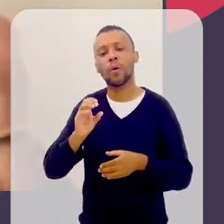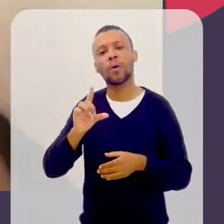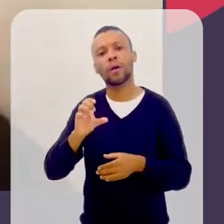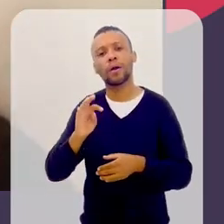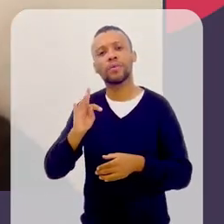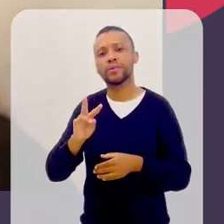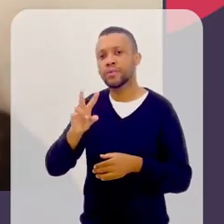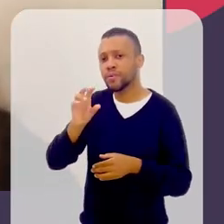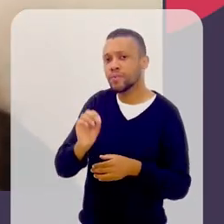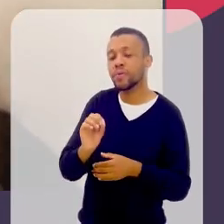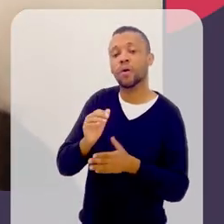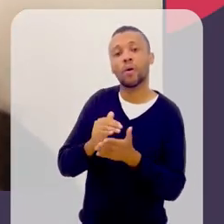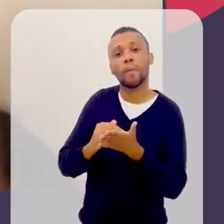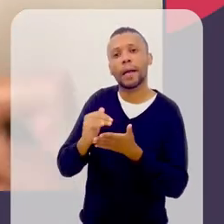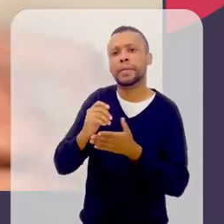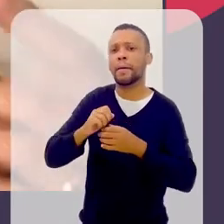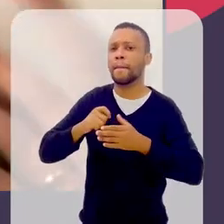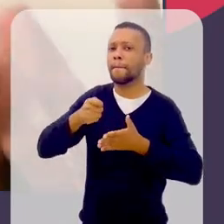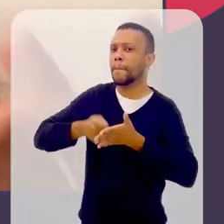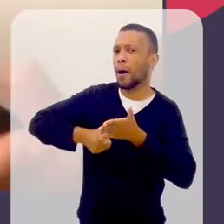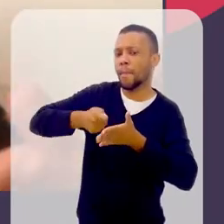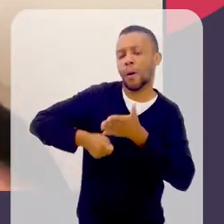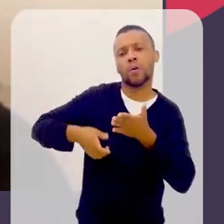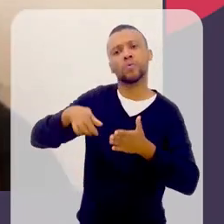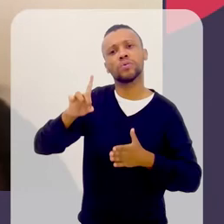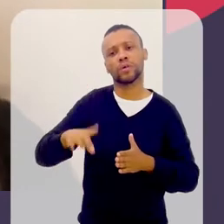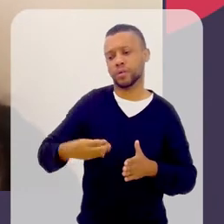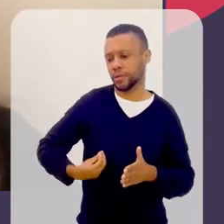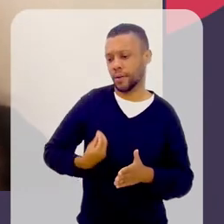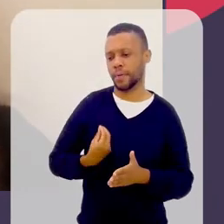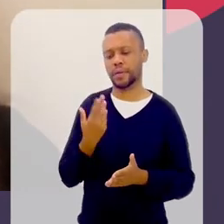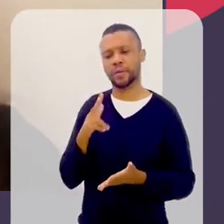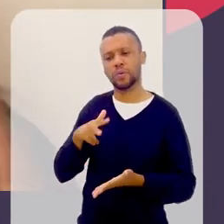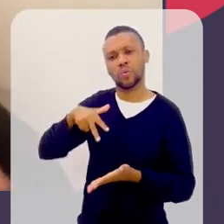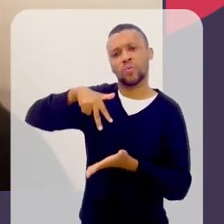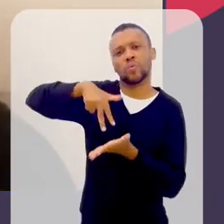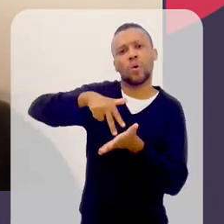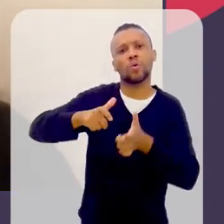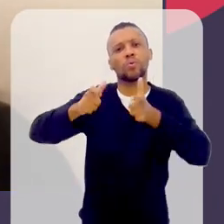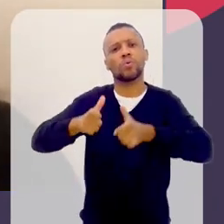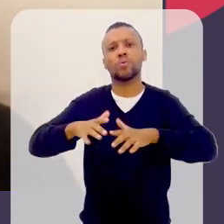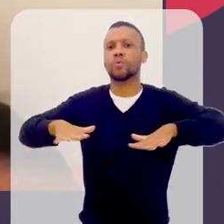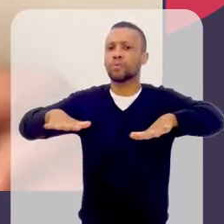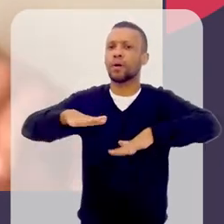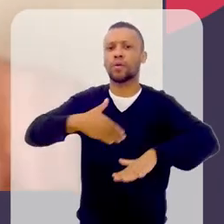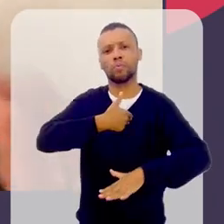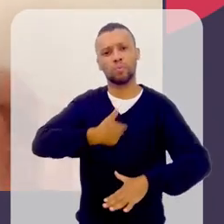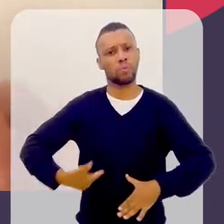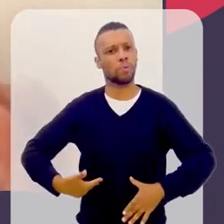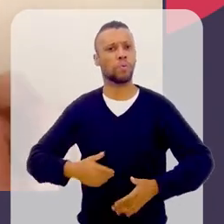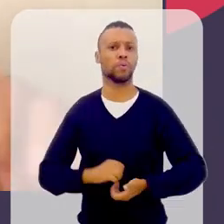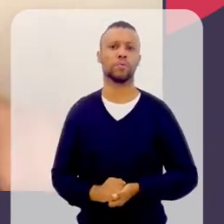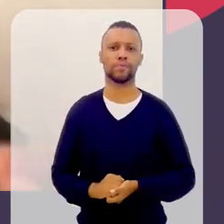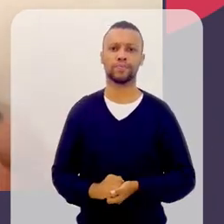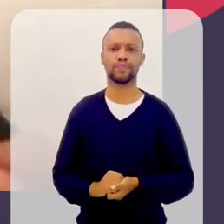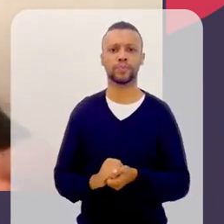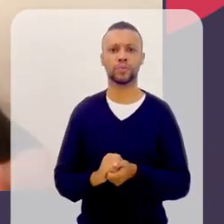o direito de presença no espaço público, num lugar